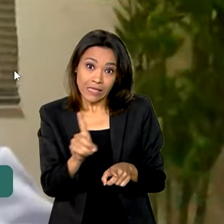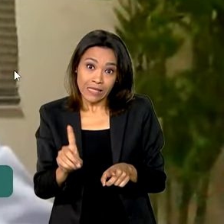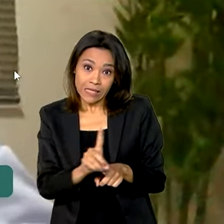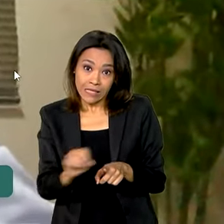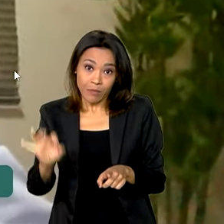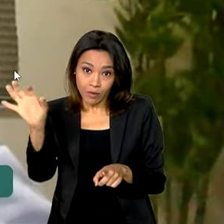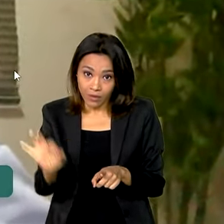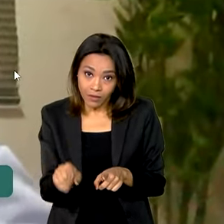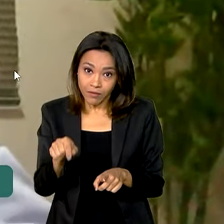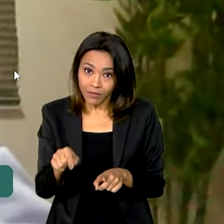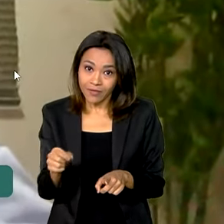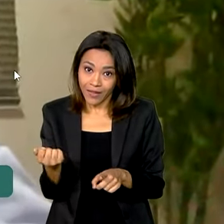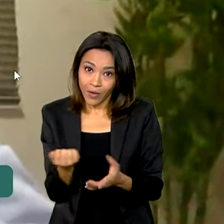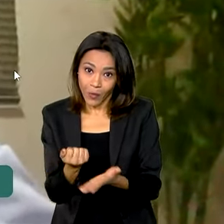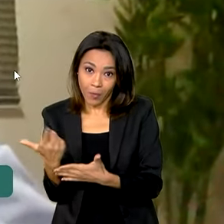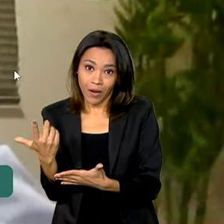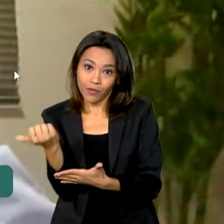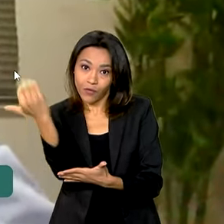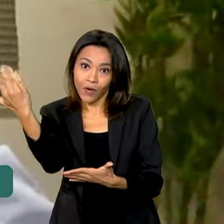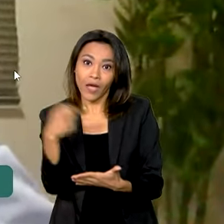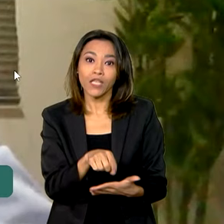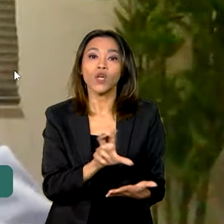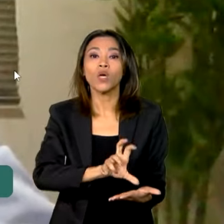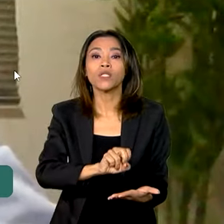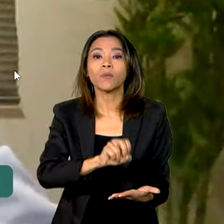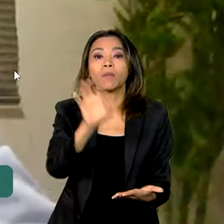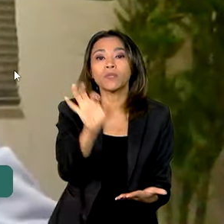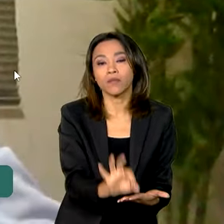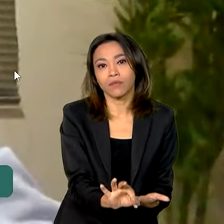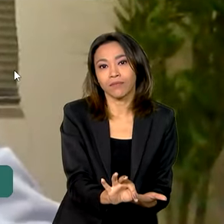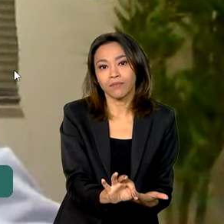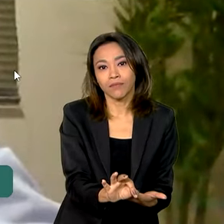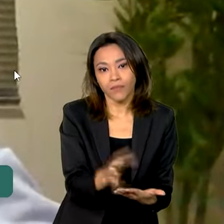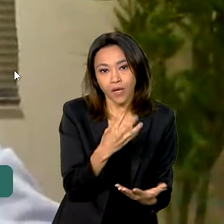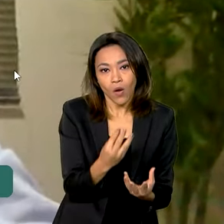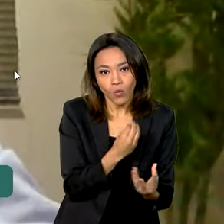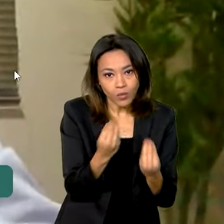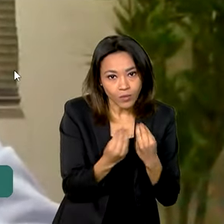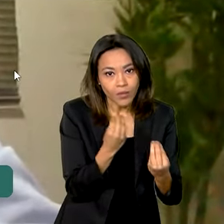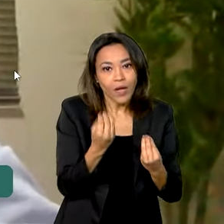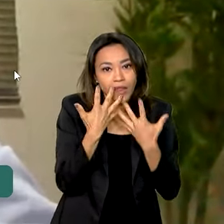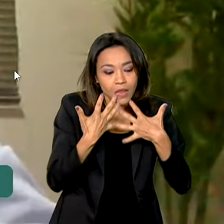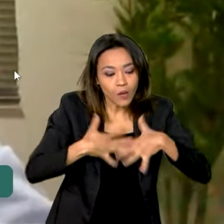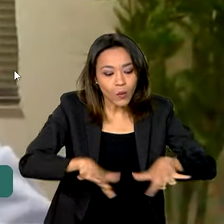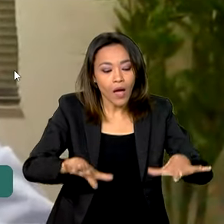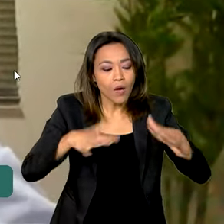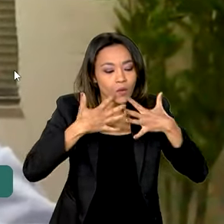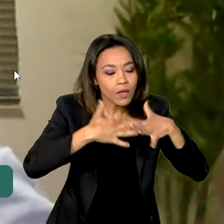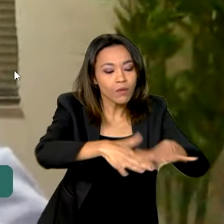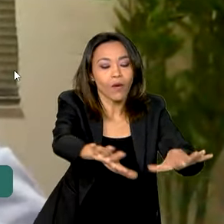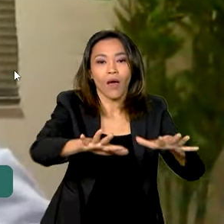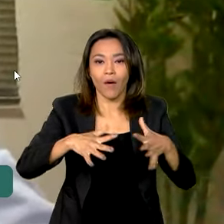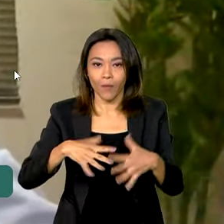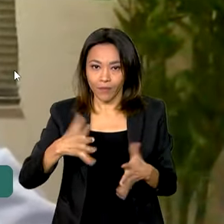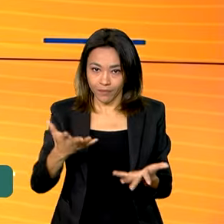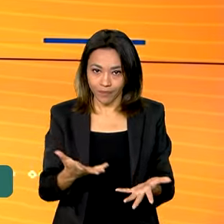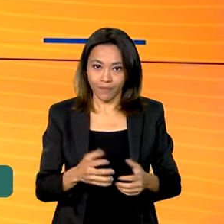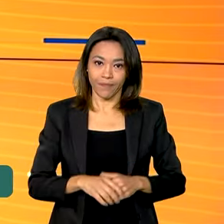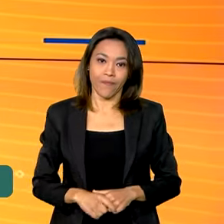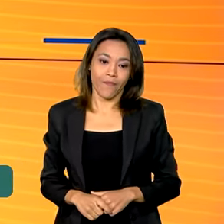mineral importado, a gente consome só 50% do fertilizante mineral. O restante é fertilizante de matriz orgânica.